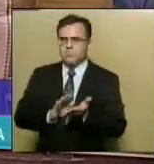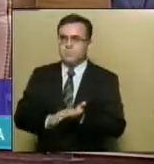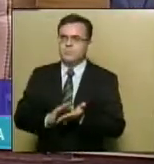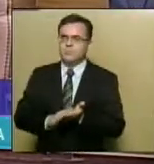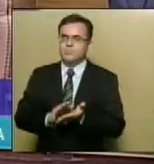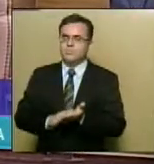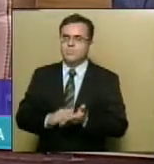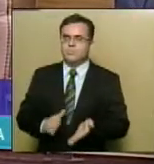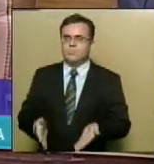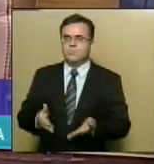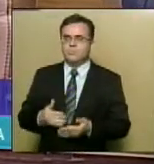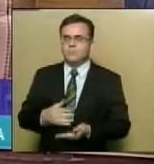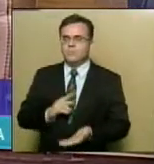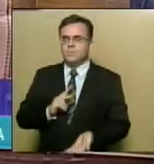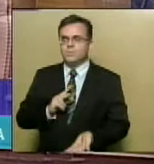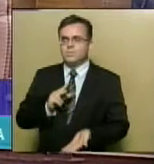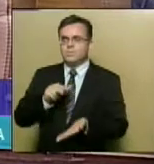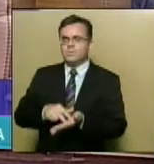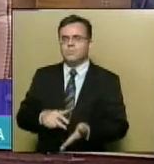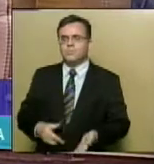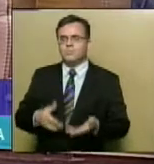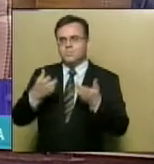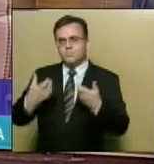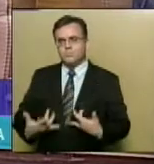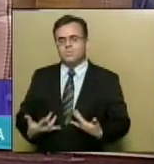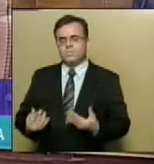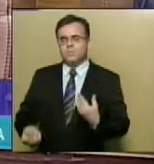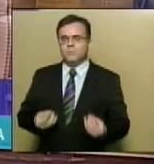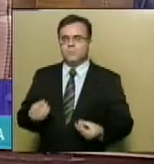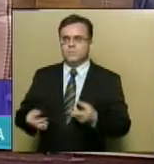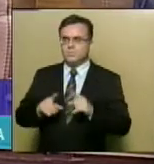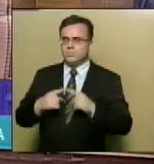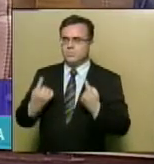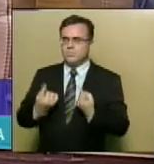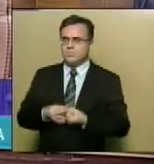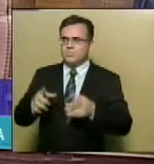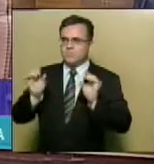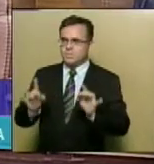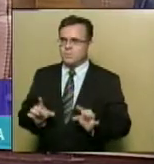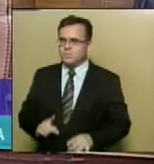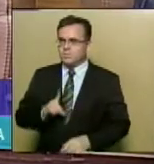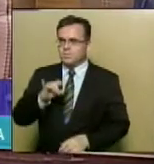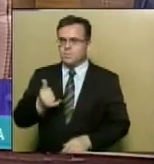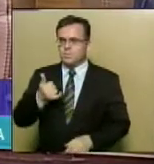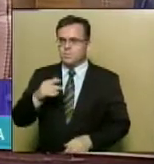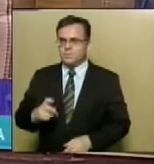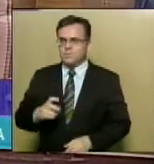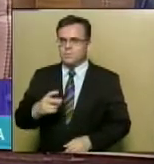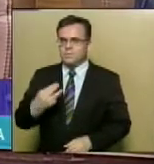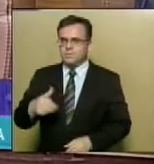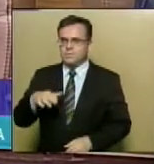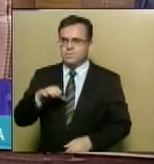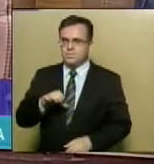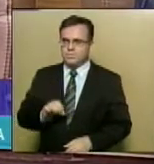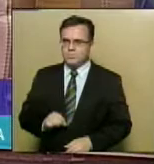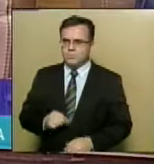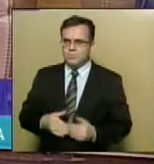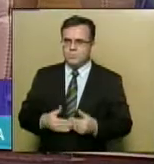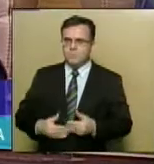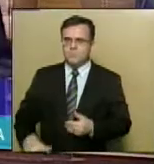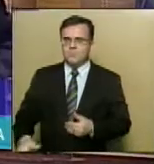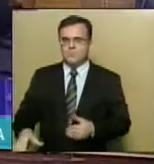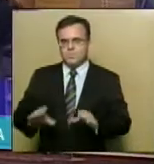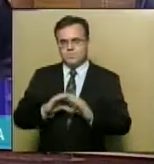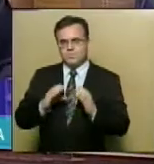presente, venho informar a vossa excelência que a sessão solene realizada no último dia 15 de março, em curso, a Câmara